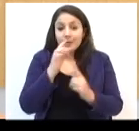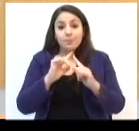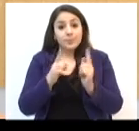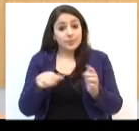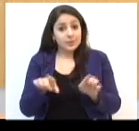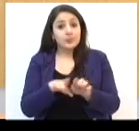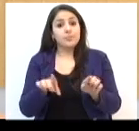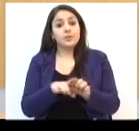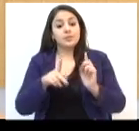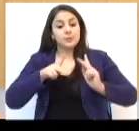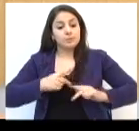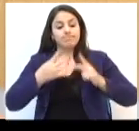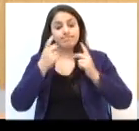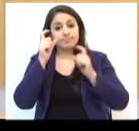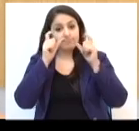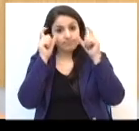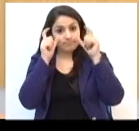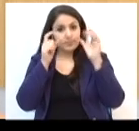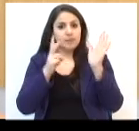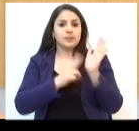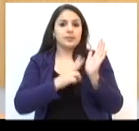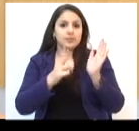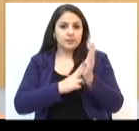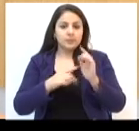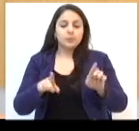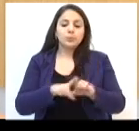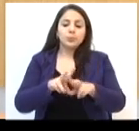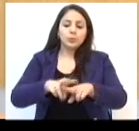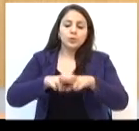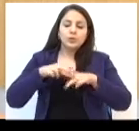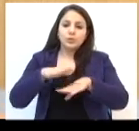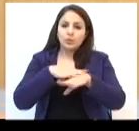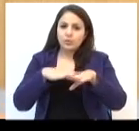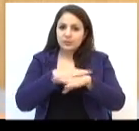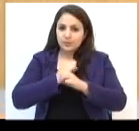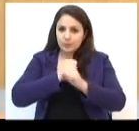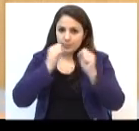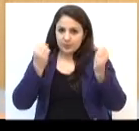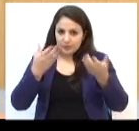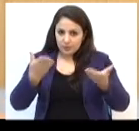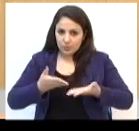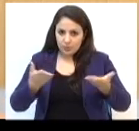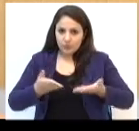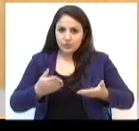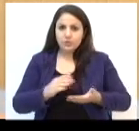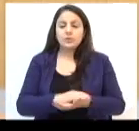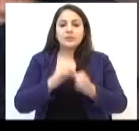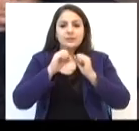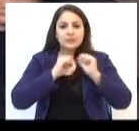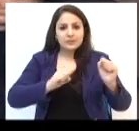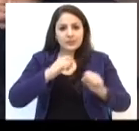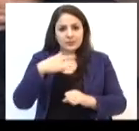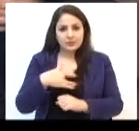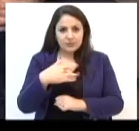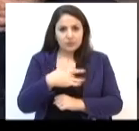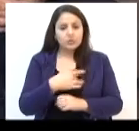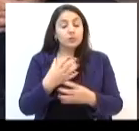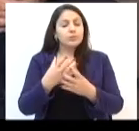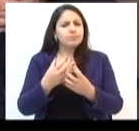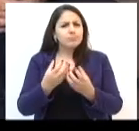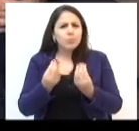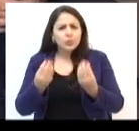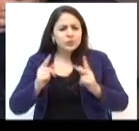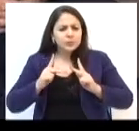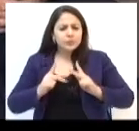Por isso, eu conversei com o Secretário Municipal da Saúde na manhã de hoje. Assista a entrevista. Secretário, muita